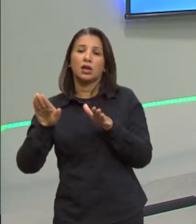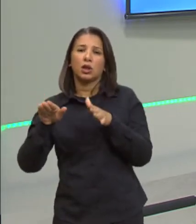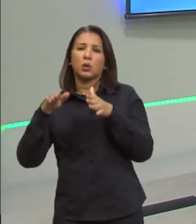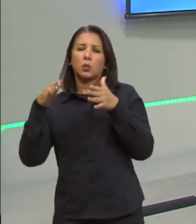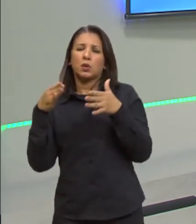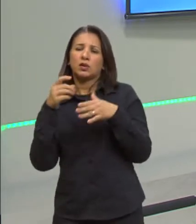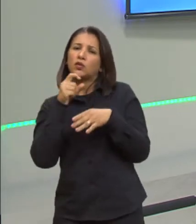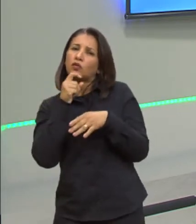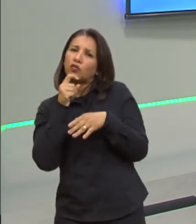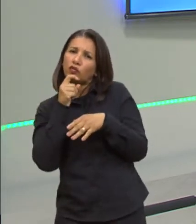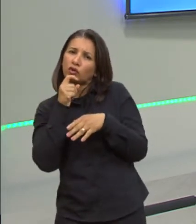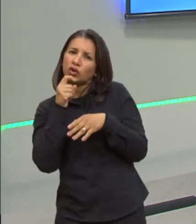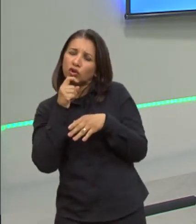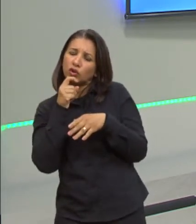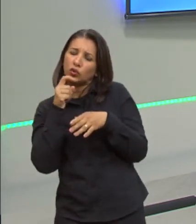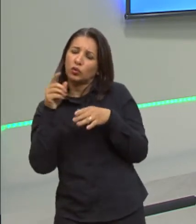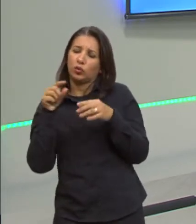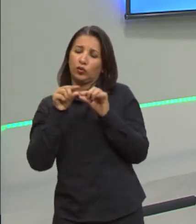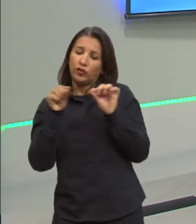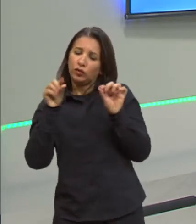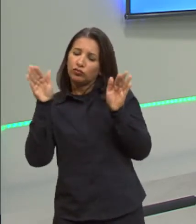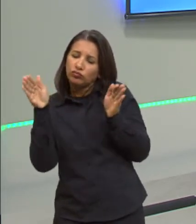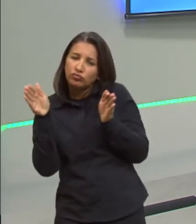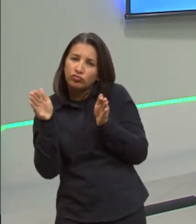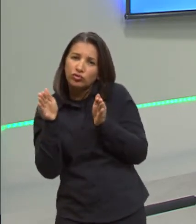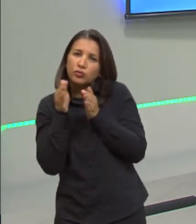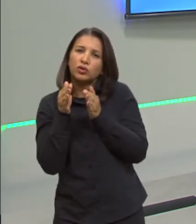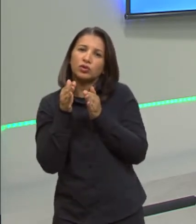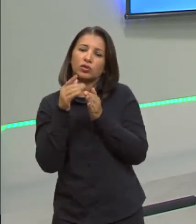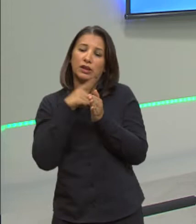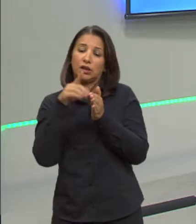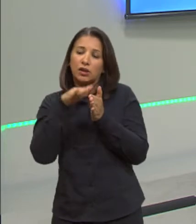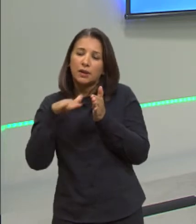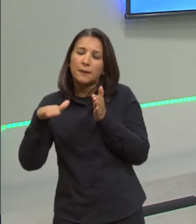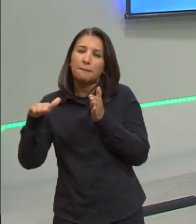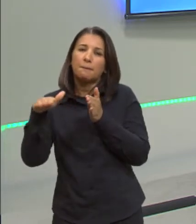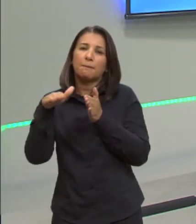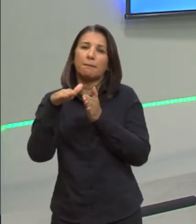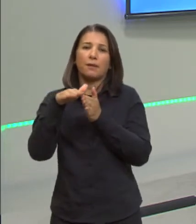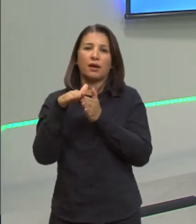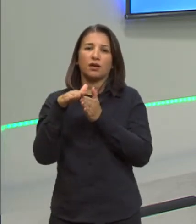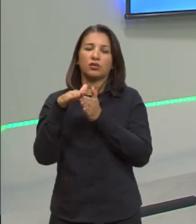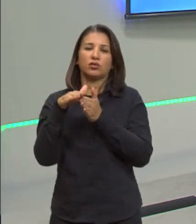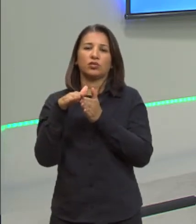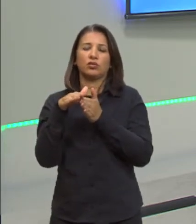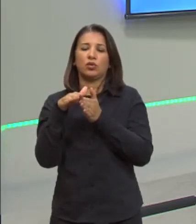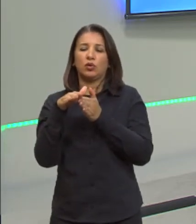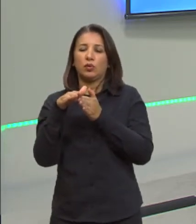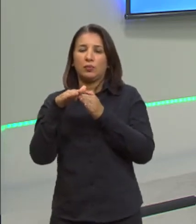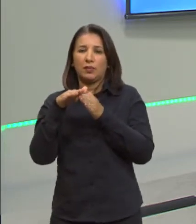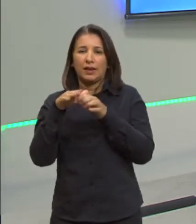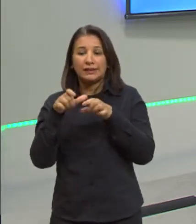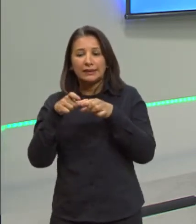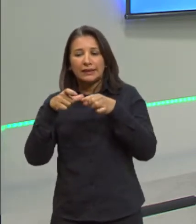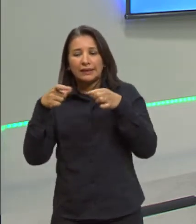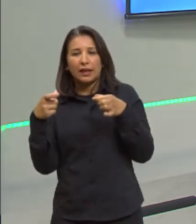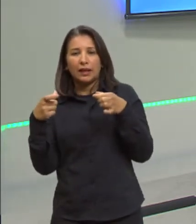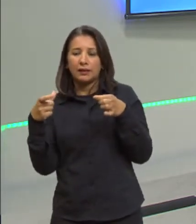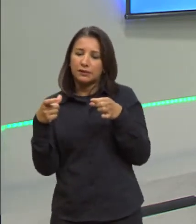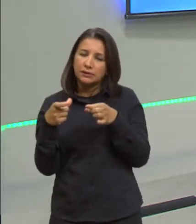o fio vai diminuir o seu tamanho, para que ele tenha espaço para fazer essa redução de tamanho, para dilatar. Se não,